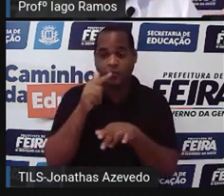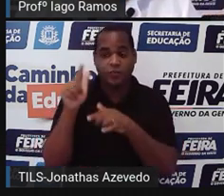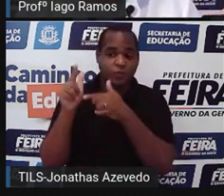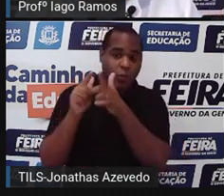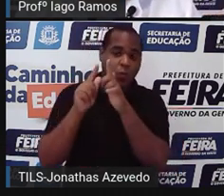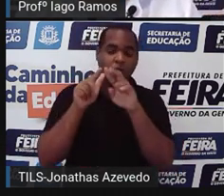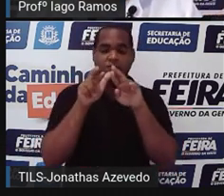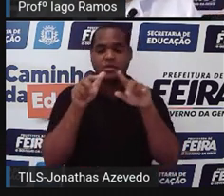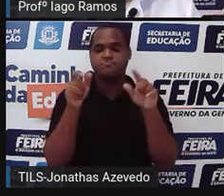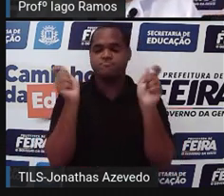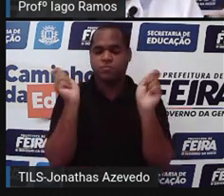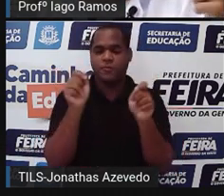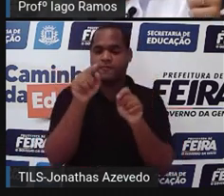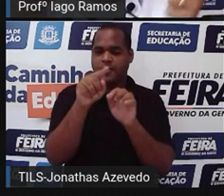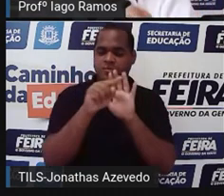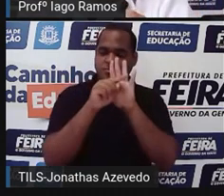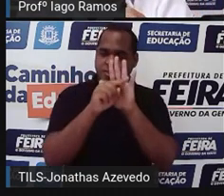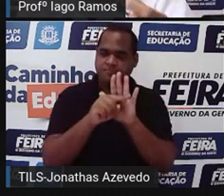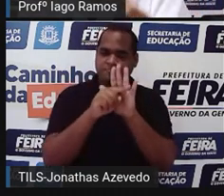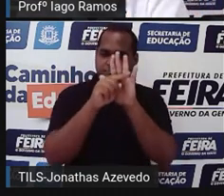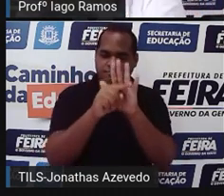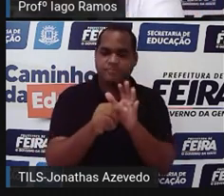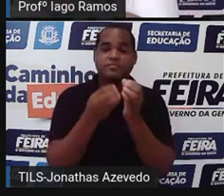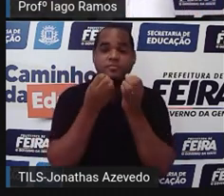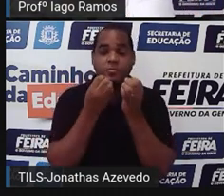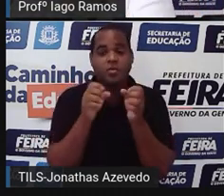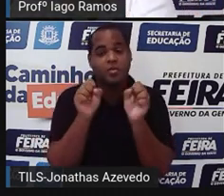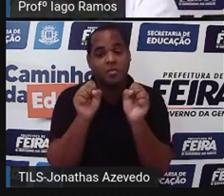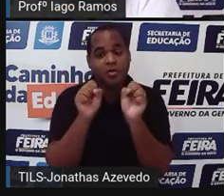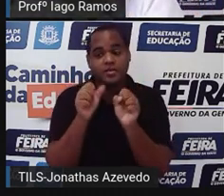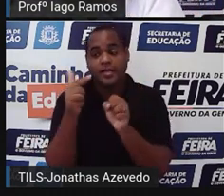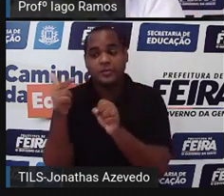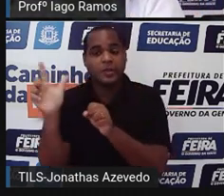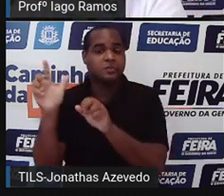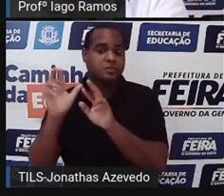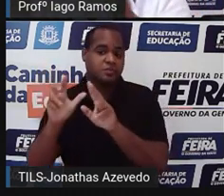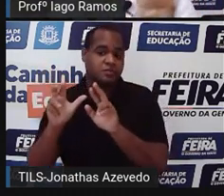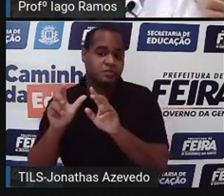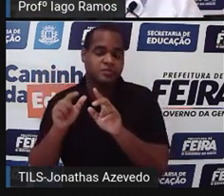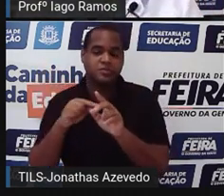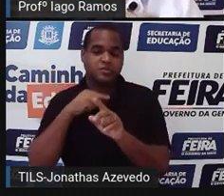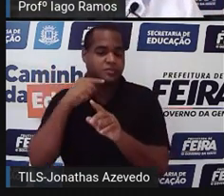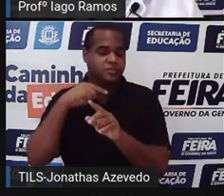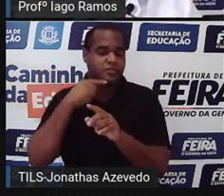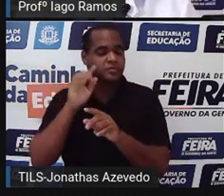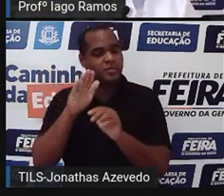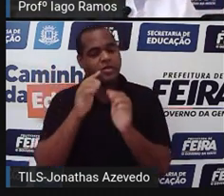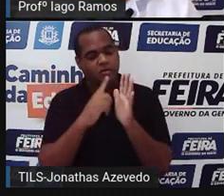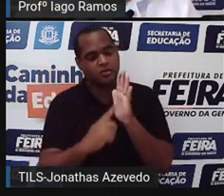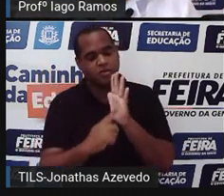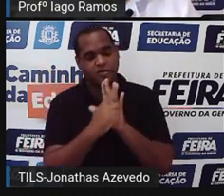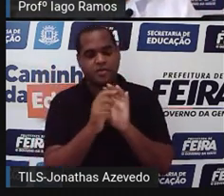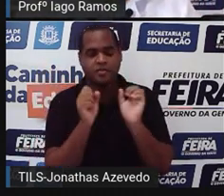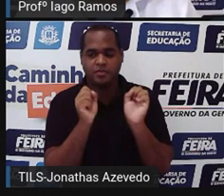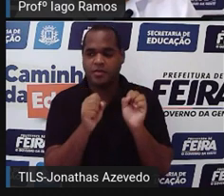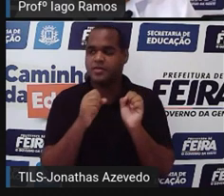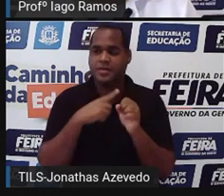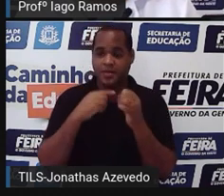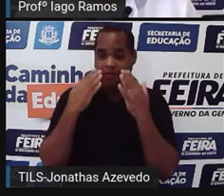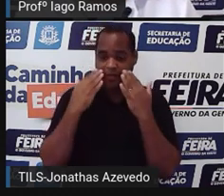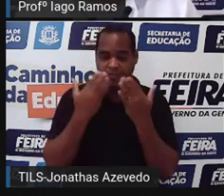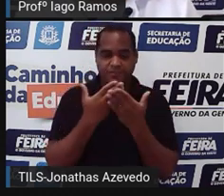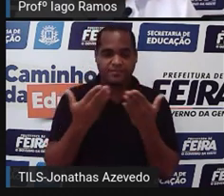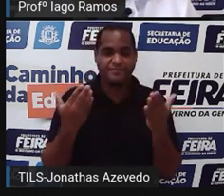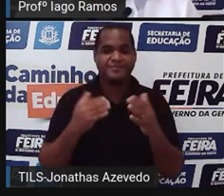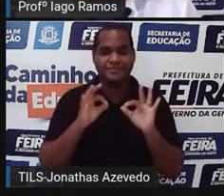né? Nos ajuda também a ver coisas que podem não estar no gráfico, mas que o gráfico, de alguma forma, mostra para a gente.